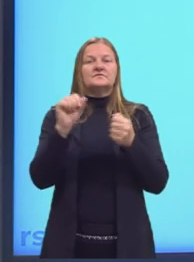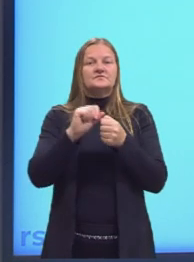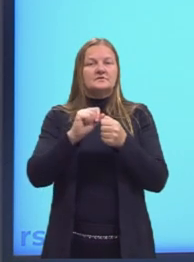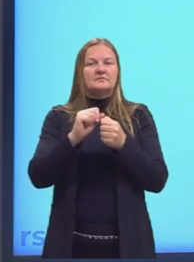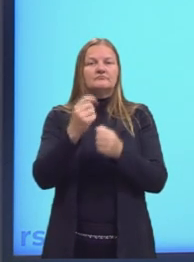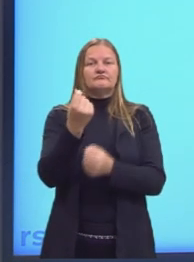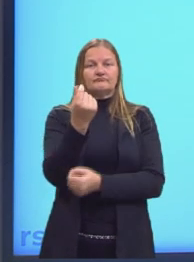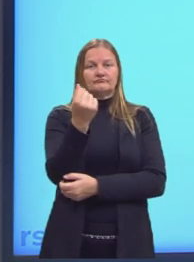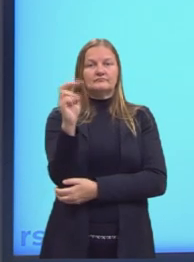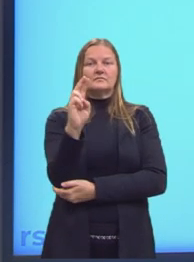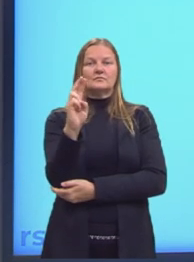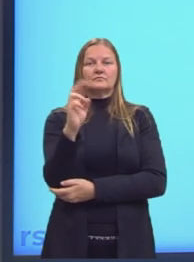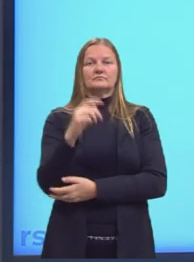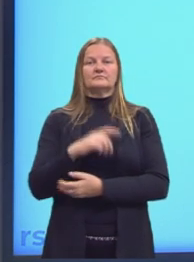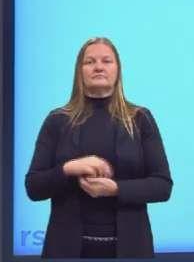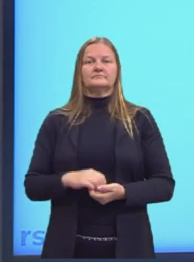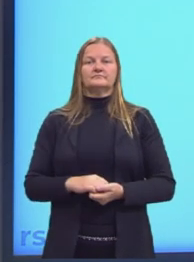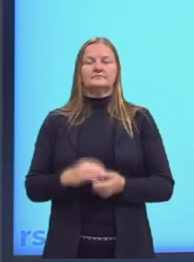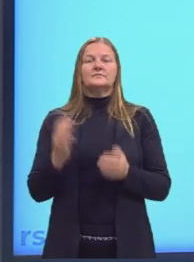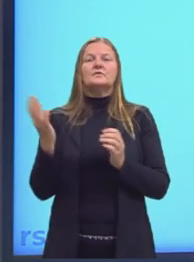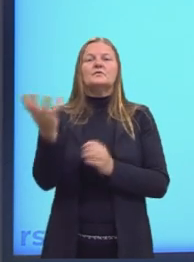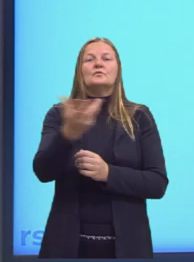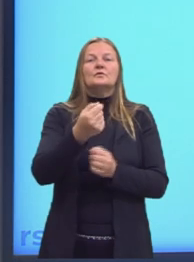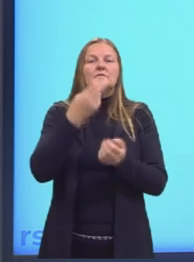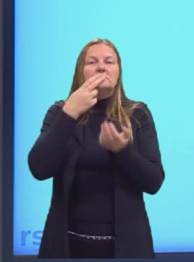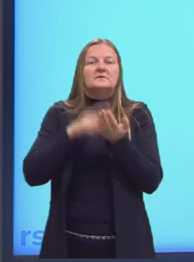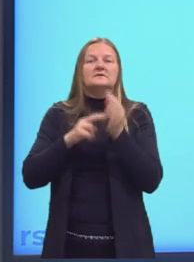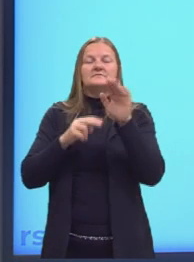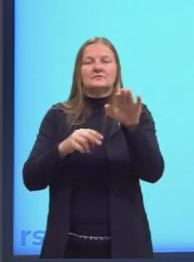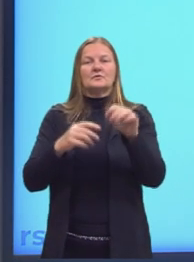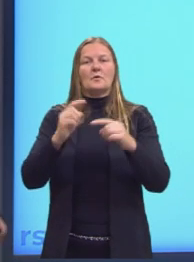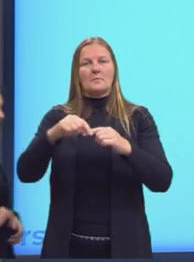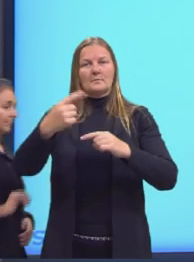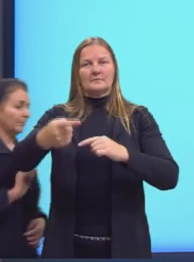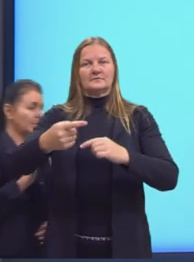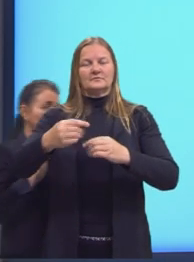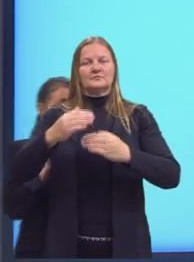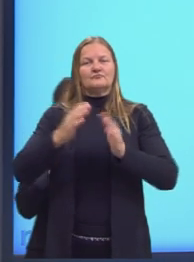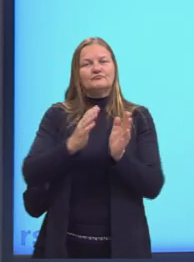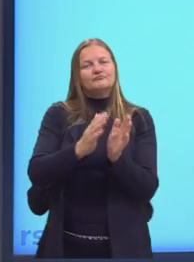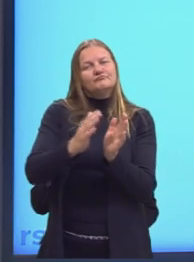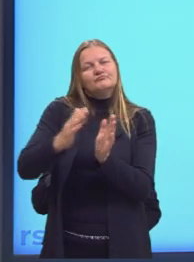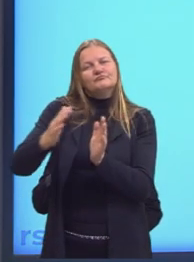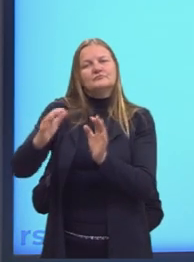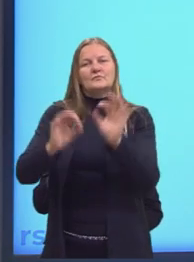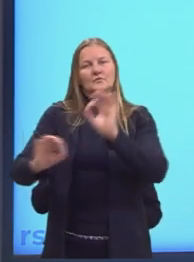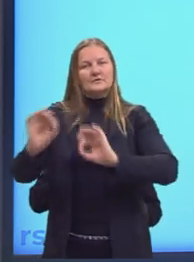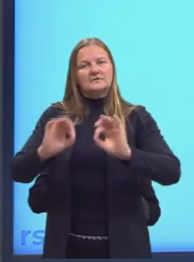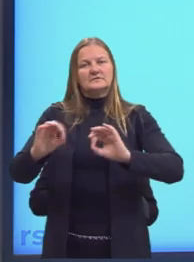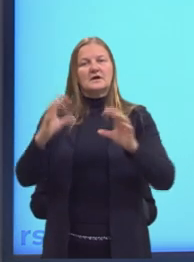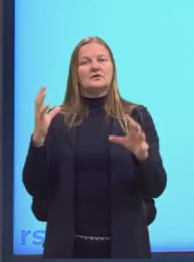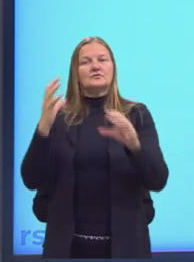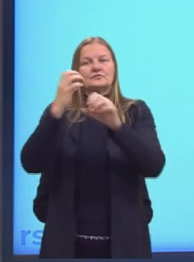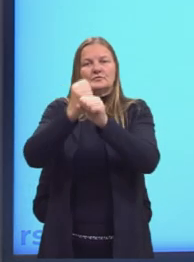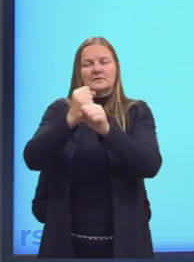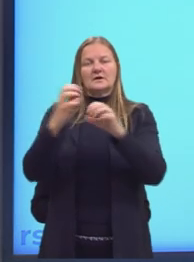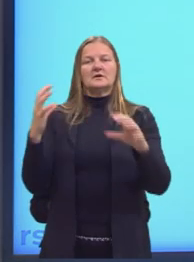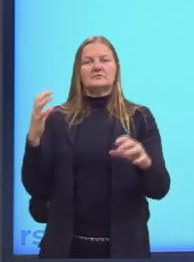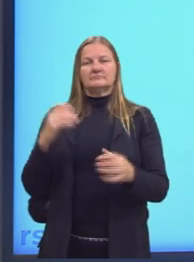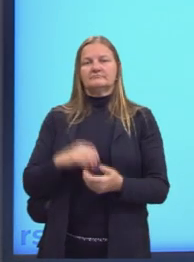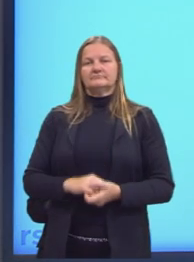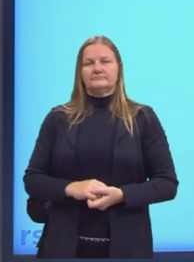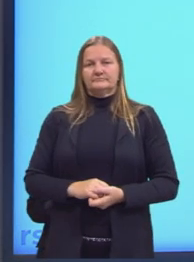custo, né? Para todas as cartas. Então, o próximo passo, e o passo final, é somar esse valor total, né?